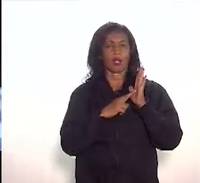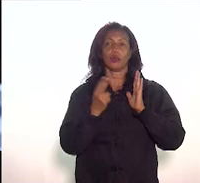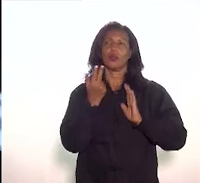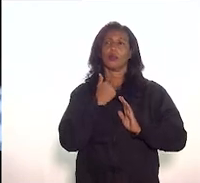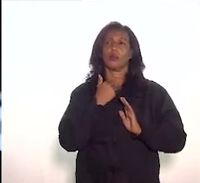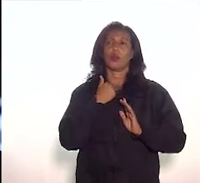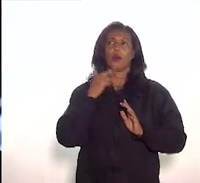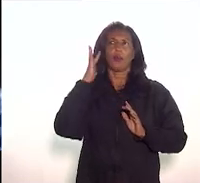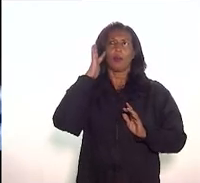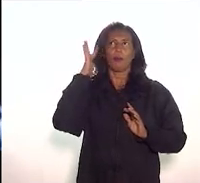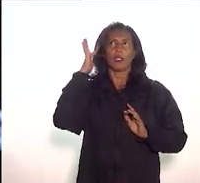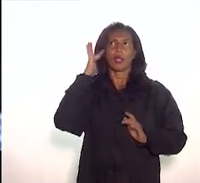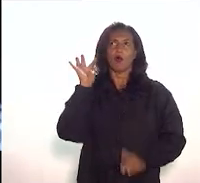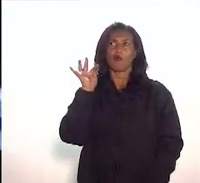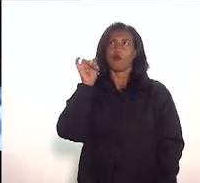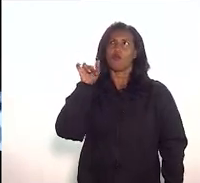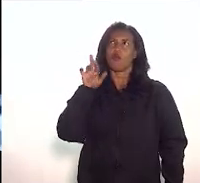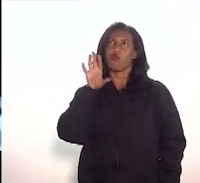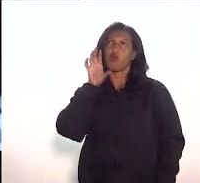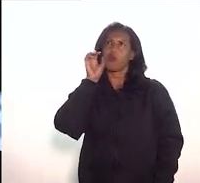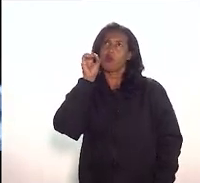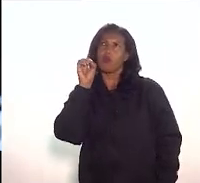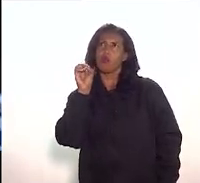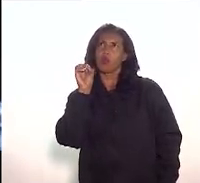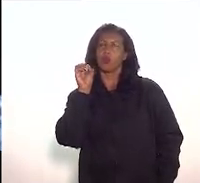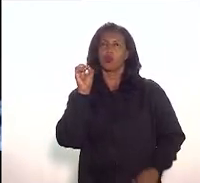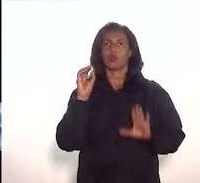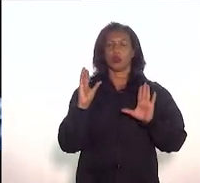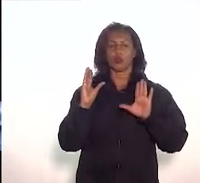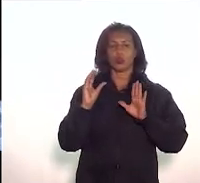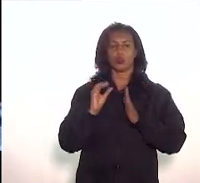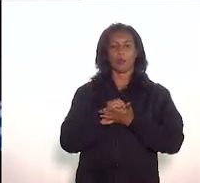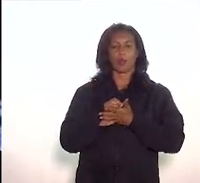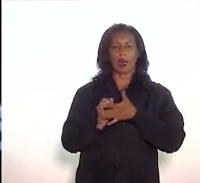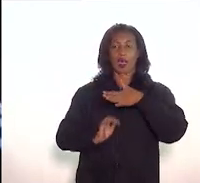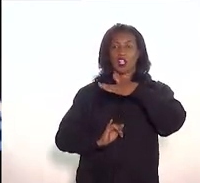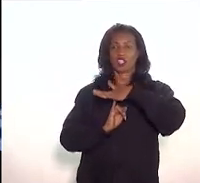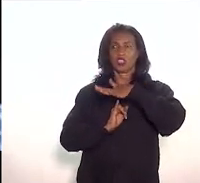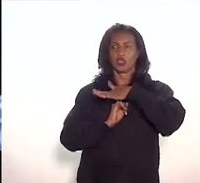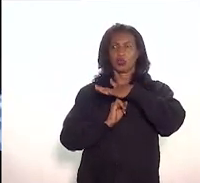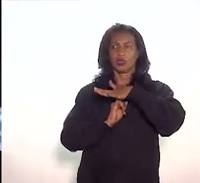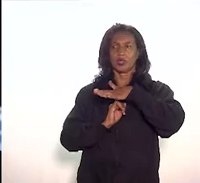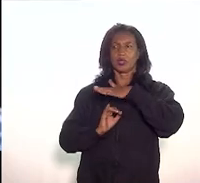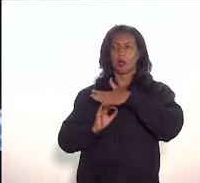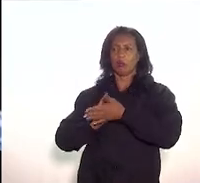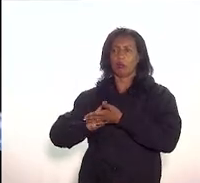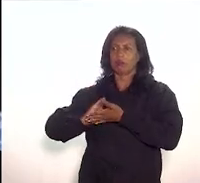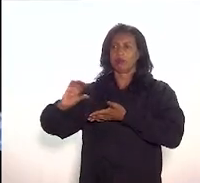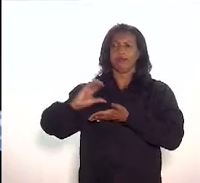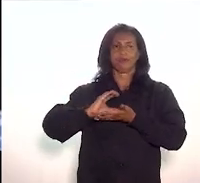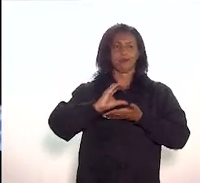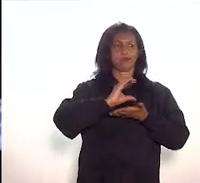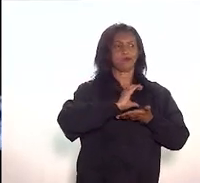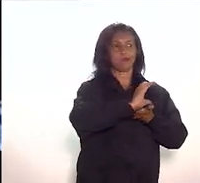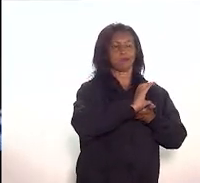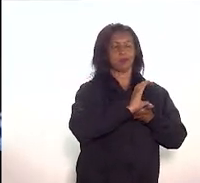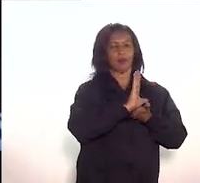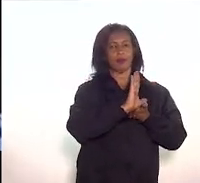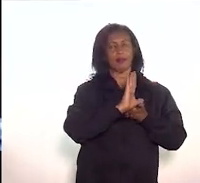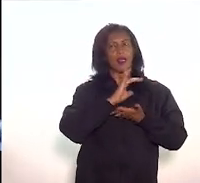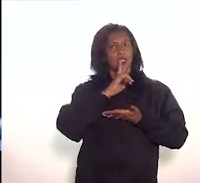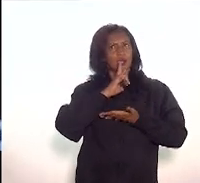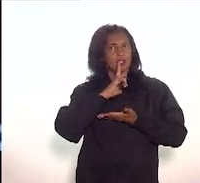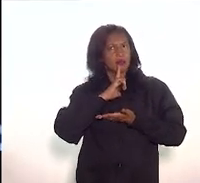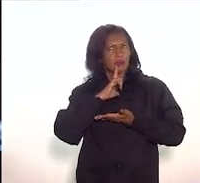pensar o fundo para custear instituições vinculadas à Secretaria de Estadual de Cultura. E aí, eu gostaria de pensar se haveria